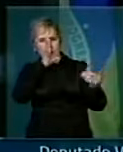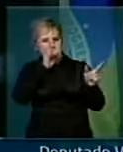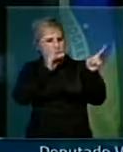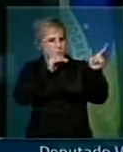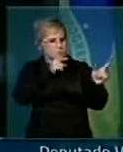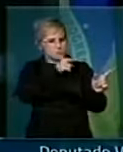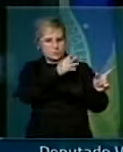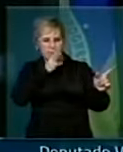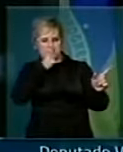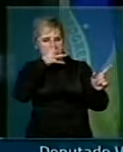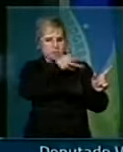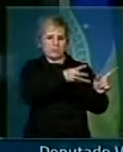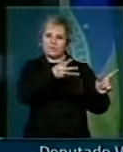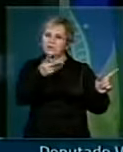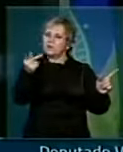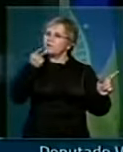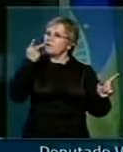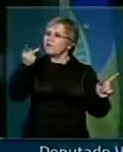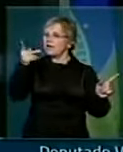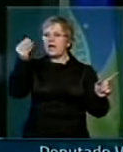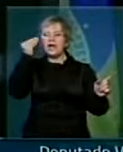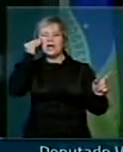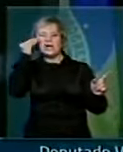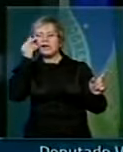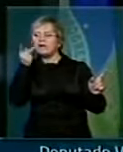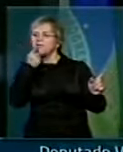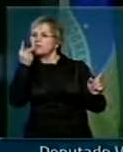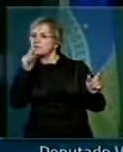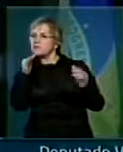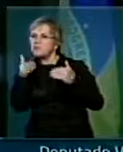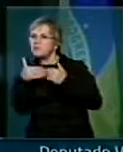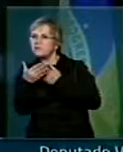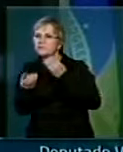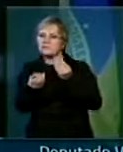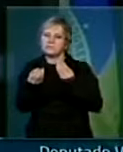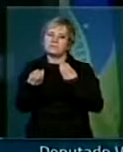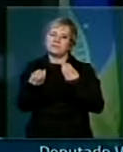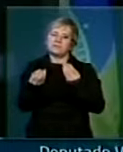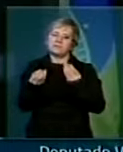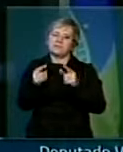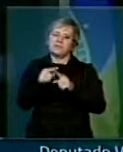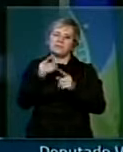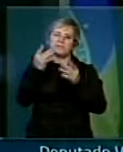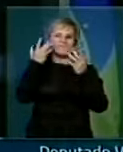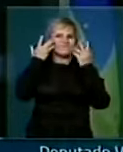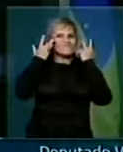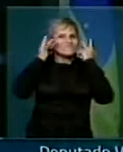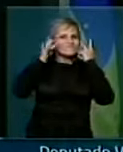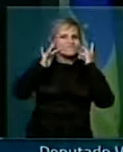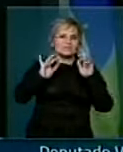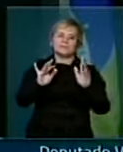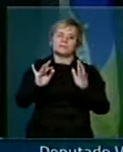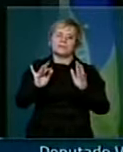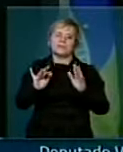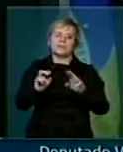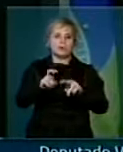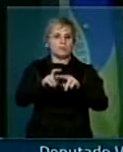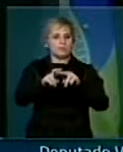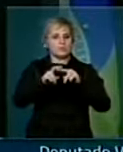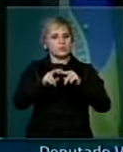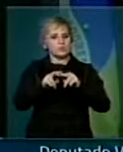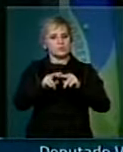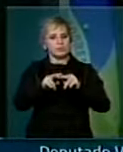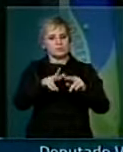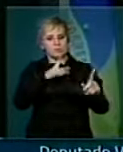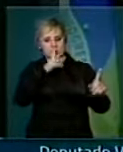ele até disse que não tentou dizer que foi assim, mas como ele é reincidente, a gente tem dúvidas. Por esta razão, seja pelo